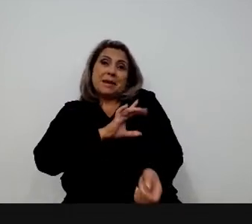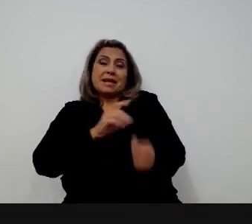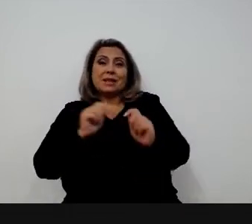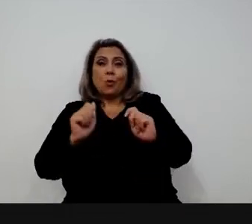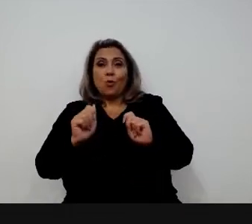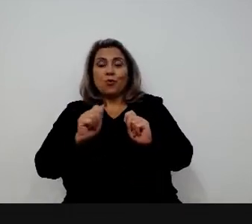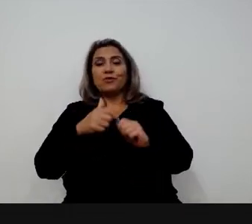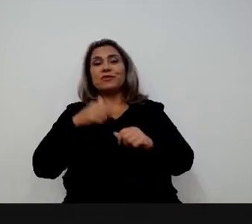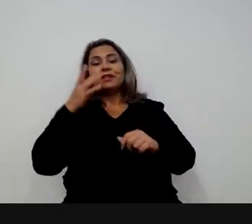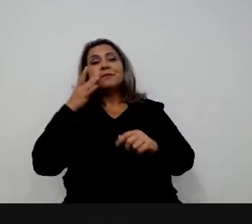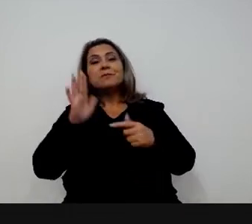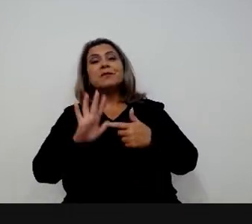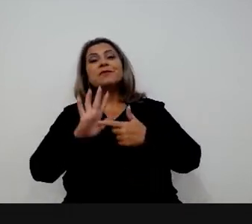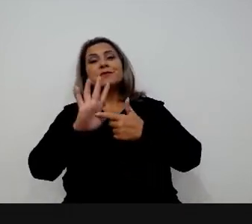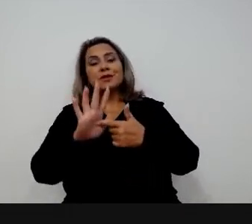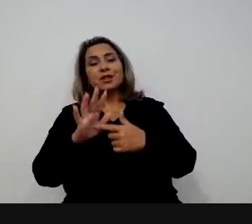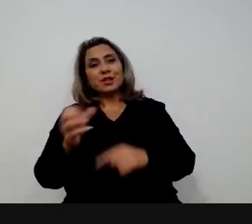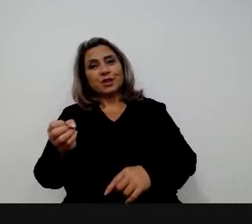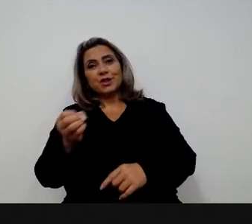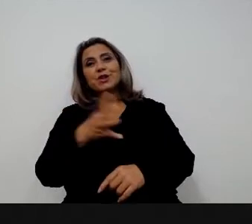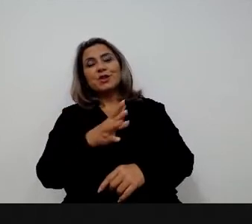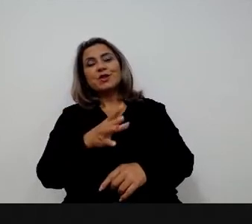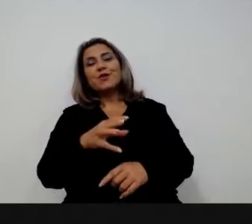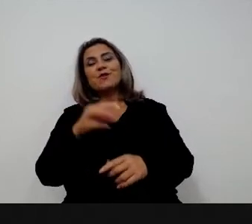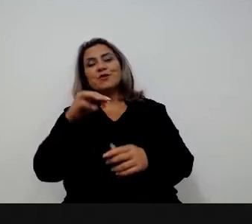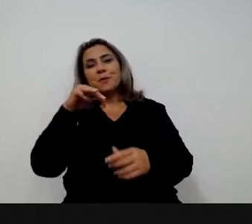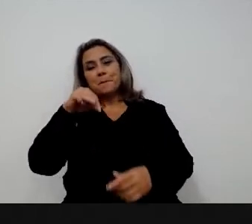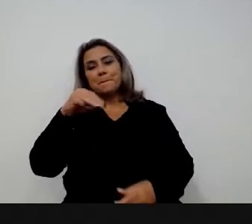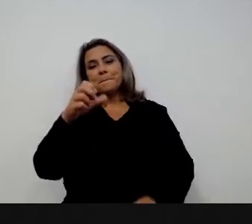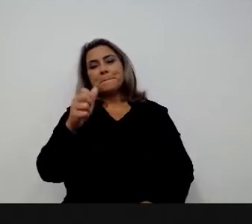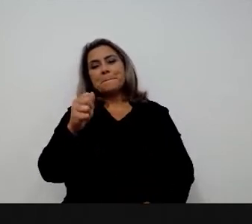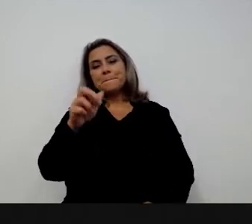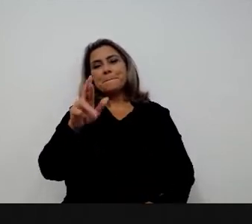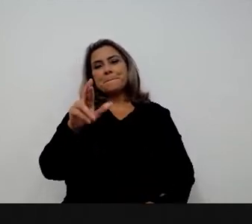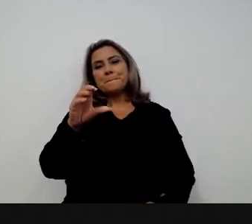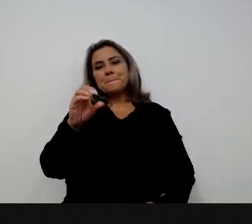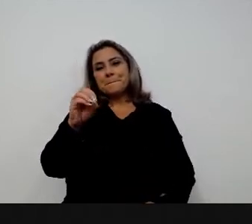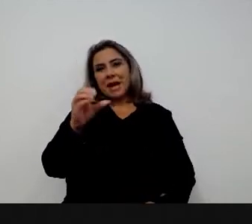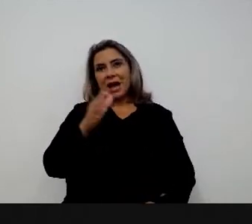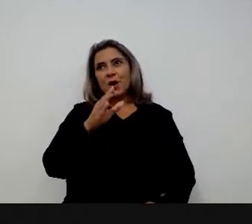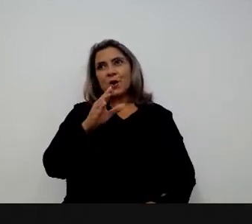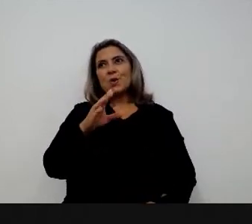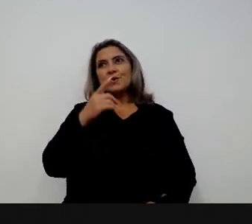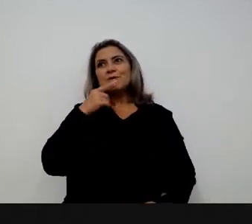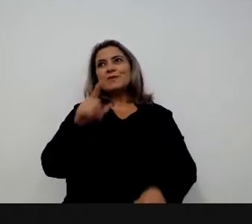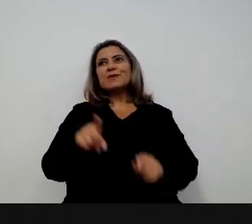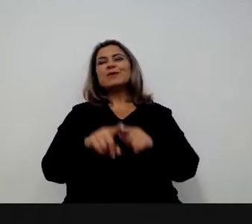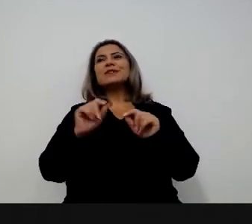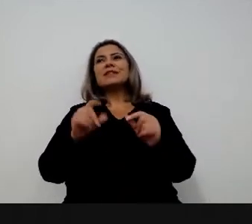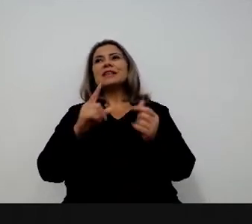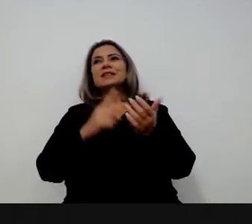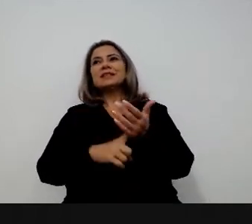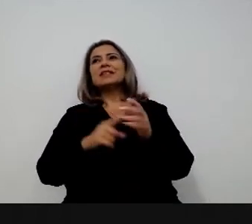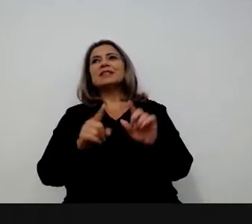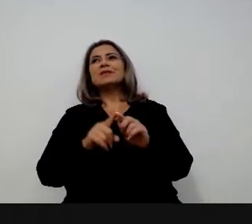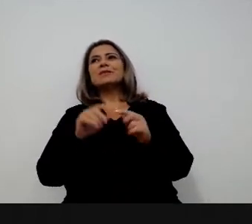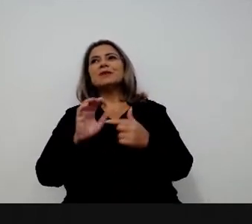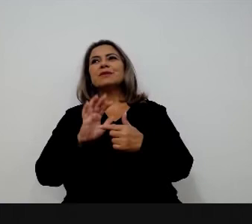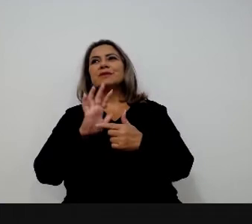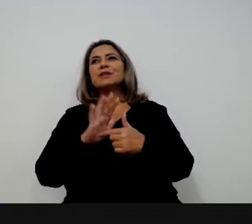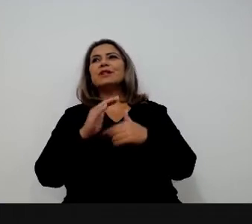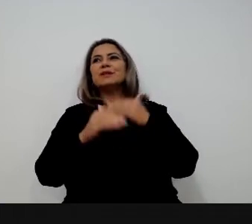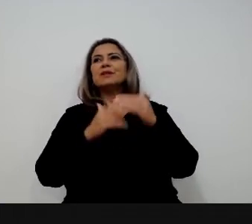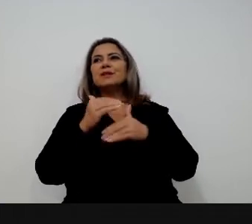licitação e agora, principalmente, com o novo marco das startups, a gente fez essa parcerização com a Ministra da Economia, com